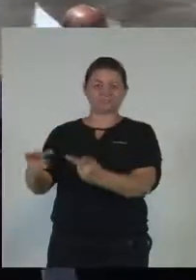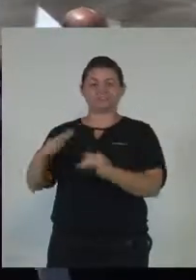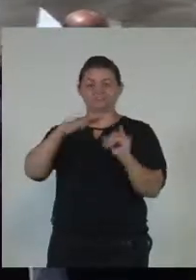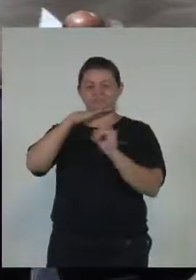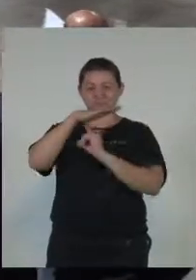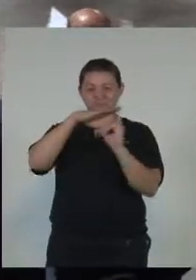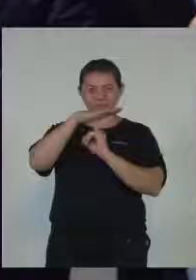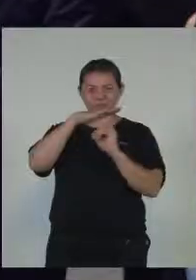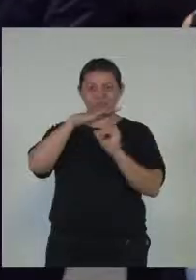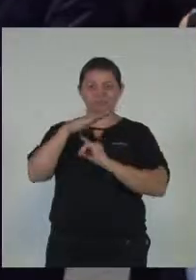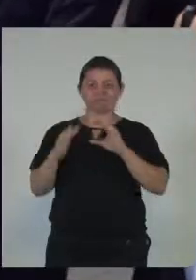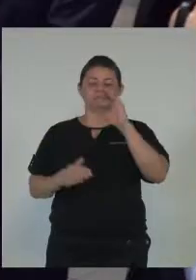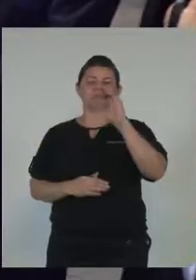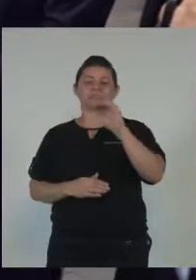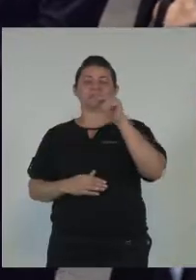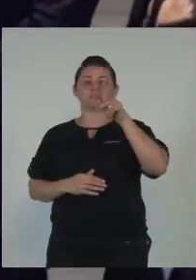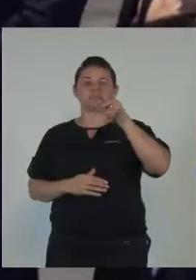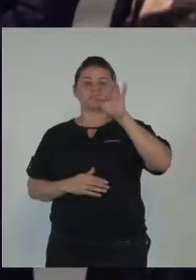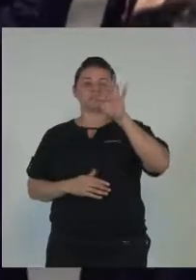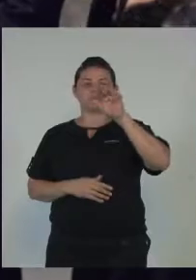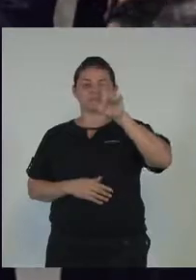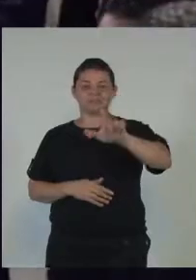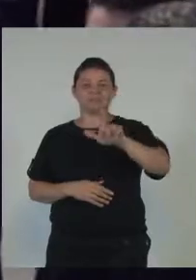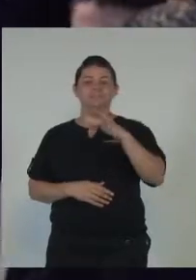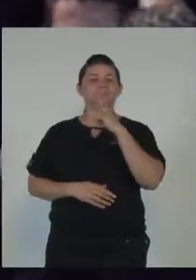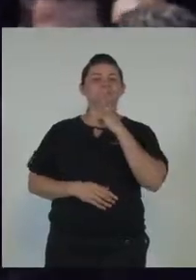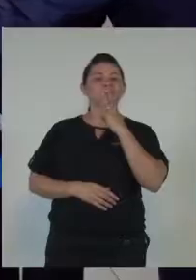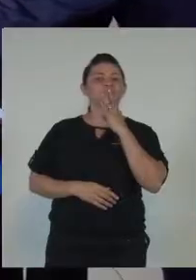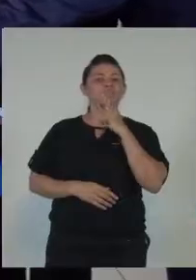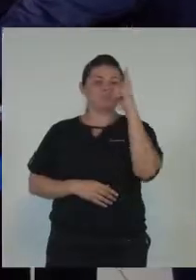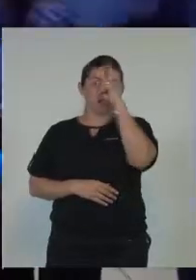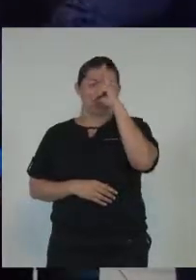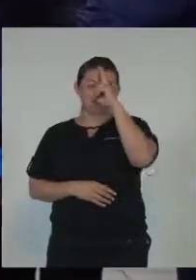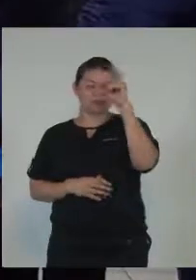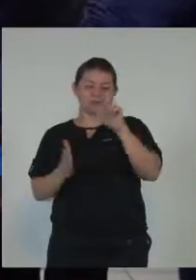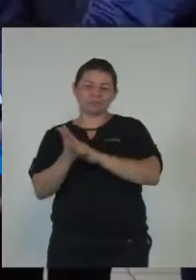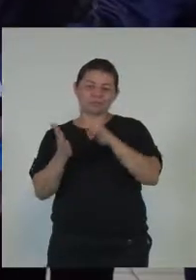preparada para acompanhar e fazer com que ela seja uma visita mais rica.